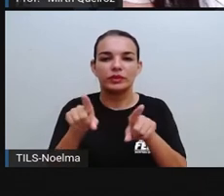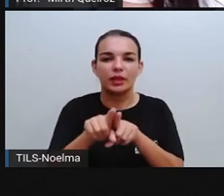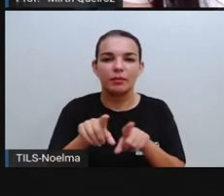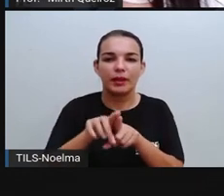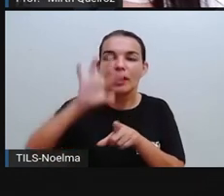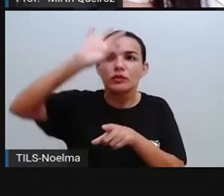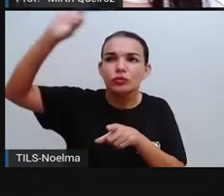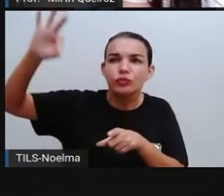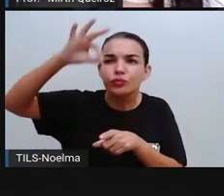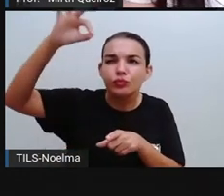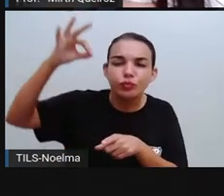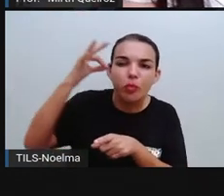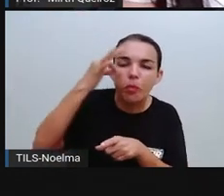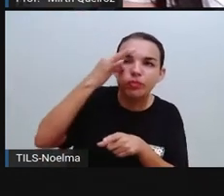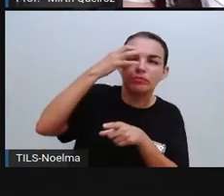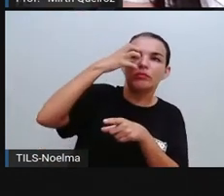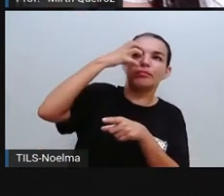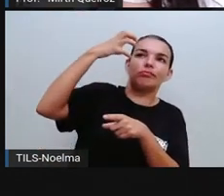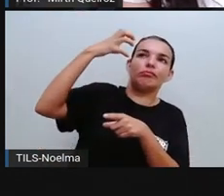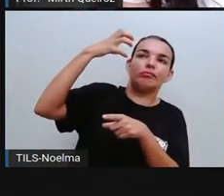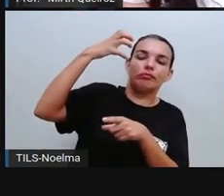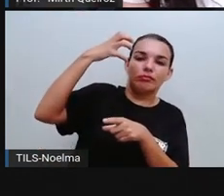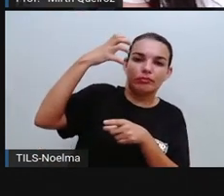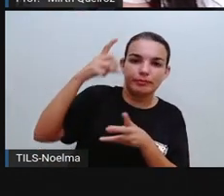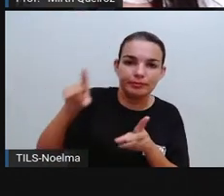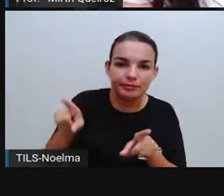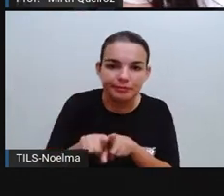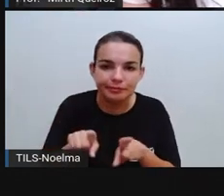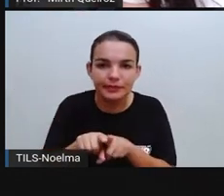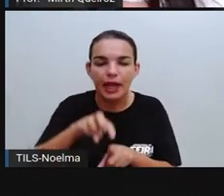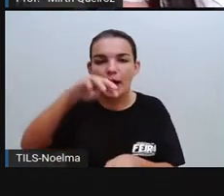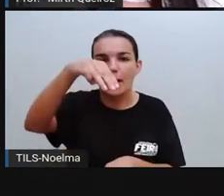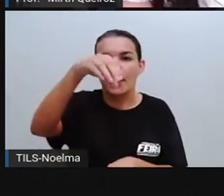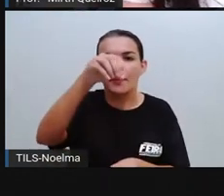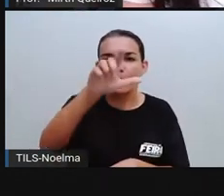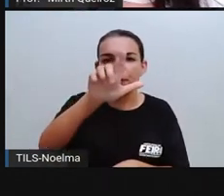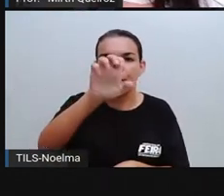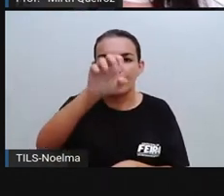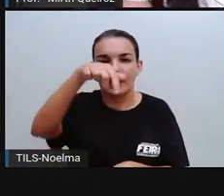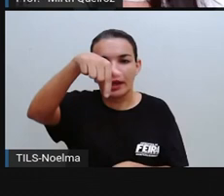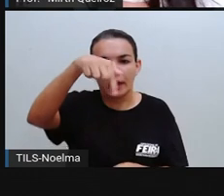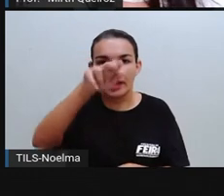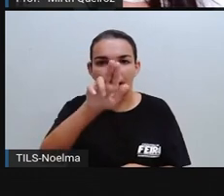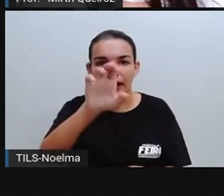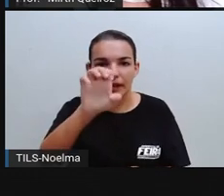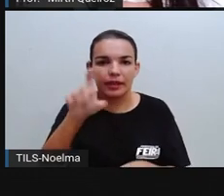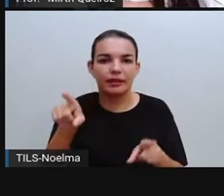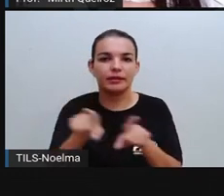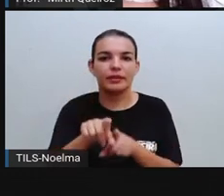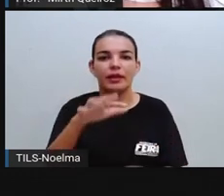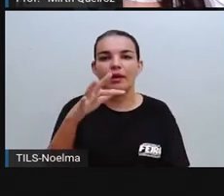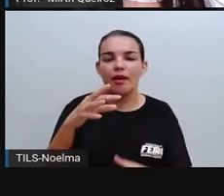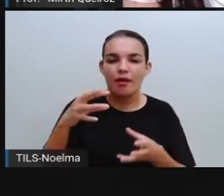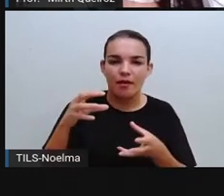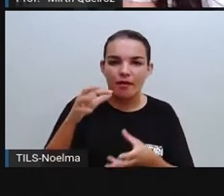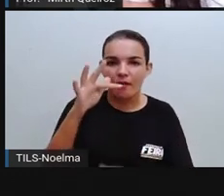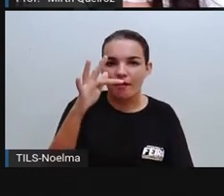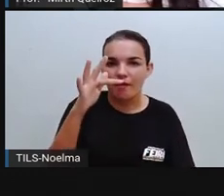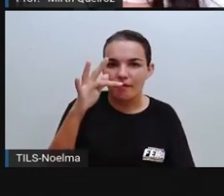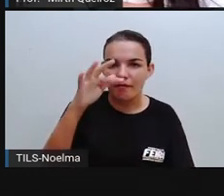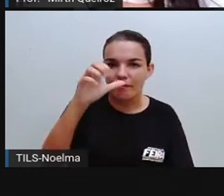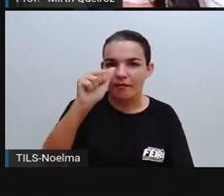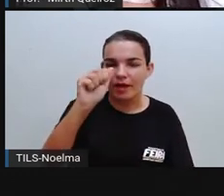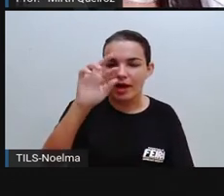também com os africanos. Nós temos palavras como quilombo, marimbundo, moleque, farofa,